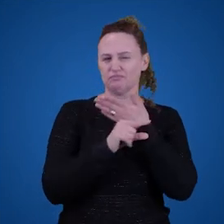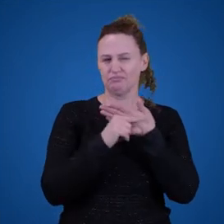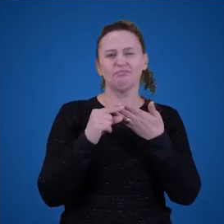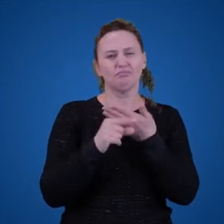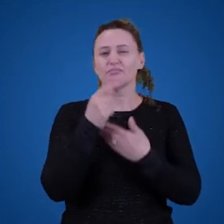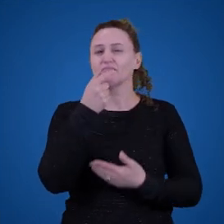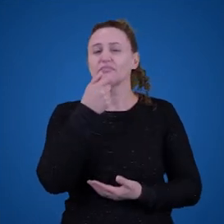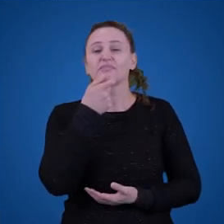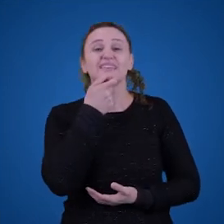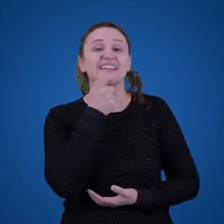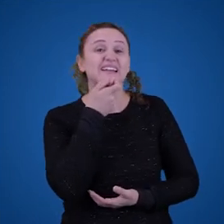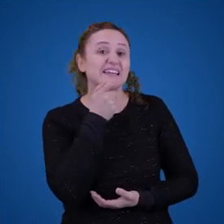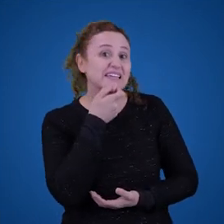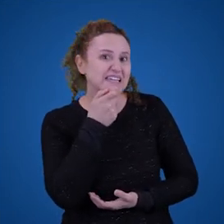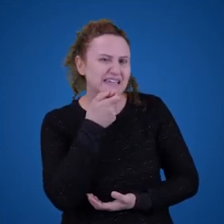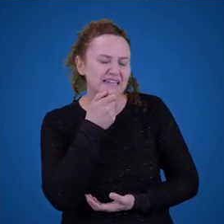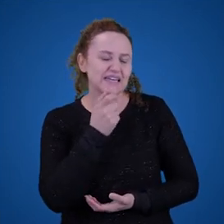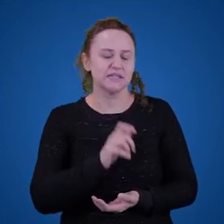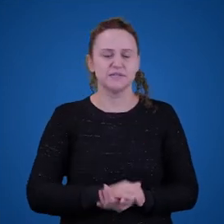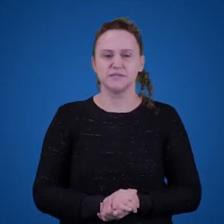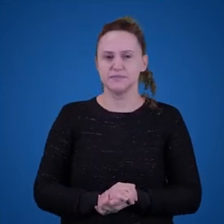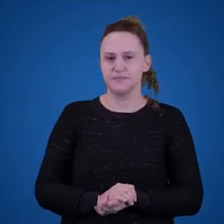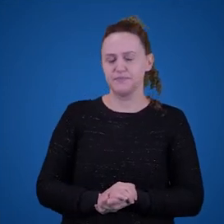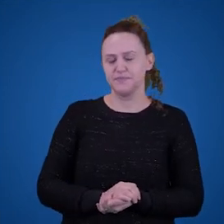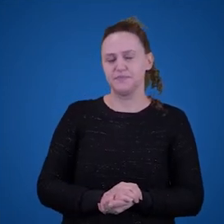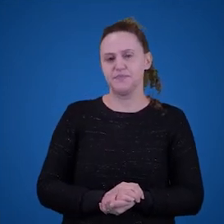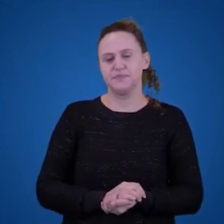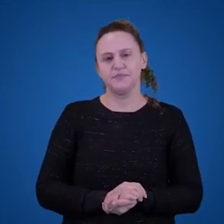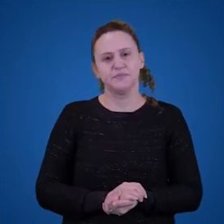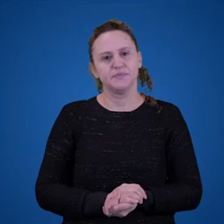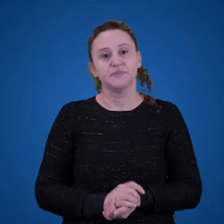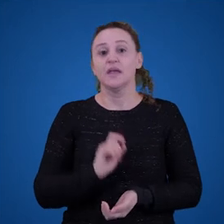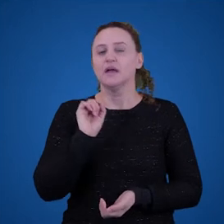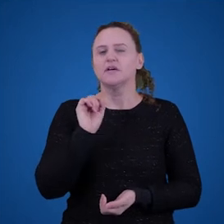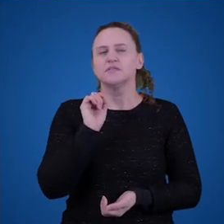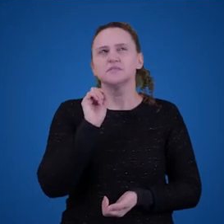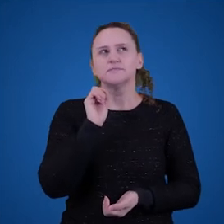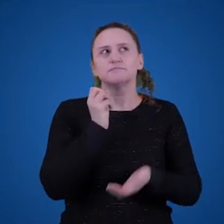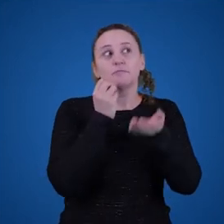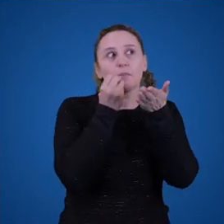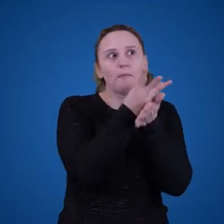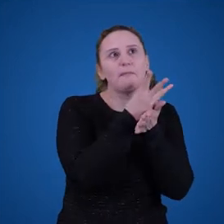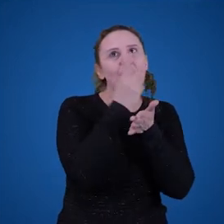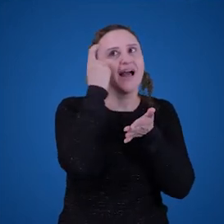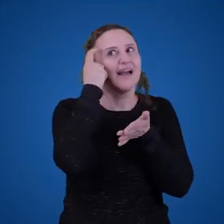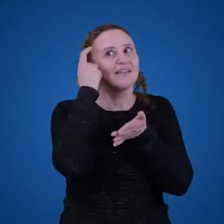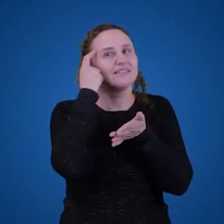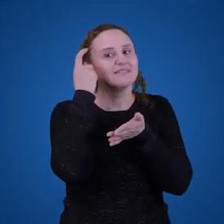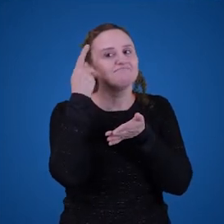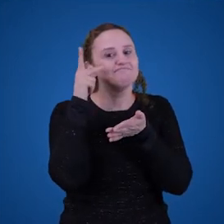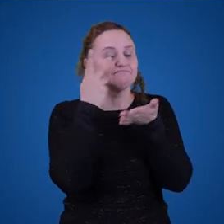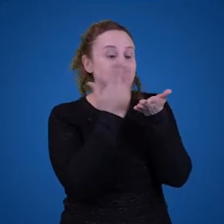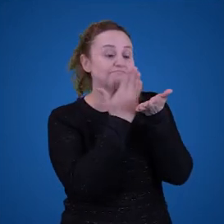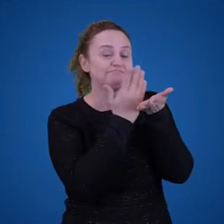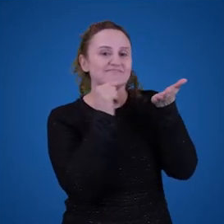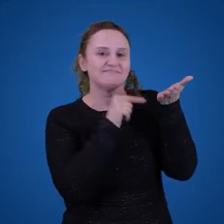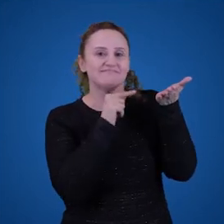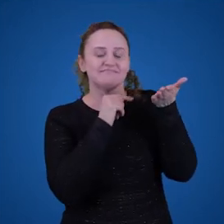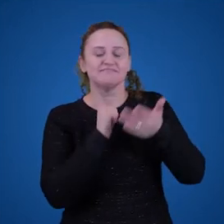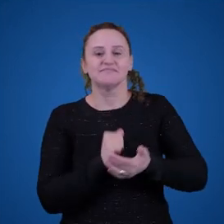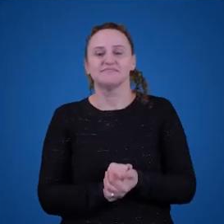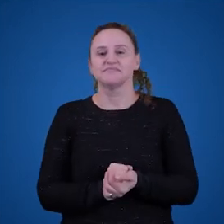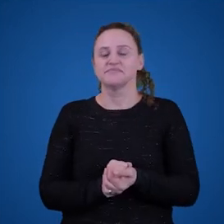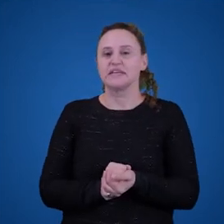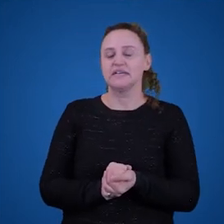of Language Introduction. Então, a gente vai comprar essas ideias aqui. O negrito, o negrito aqui é